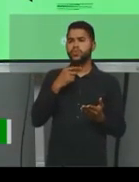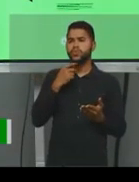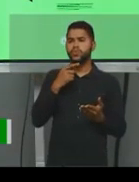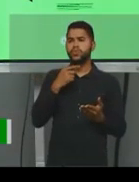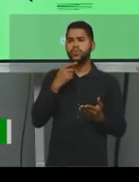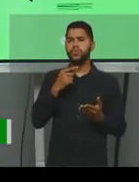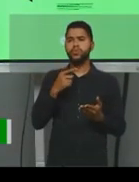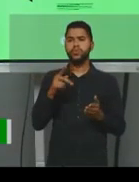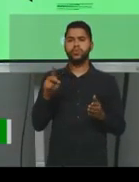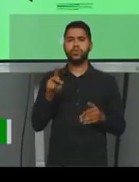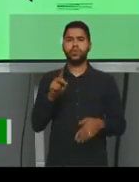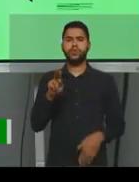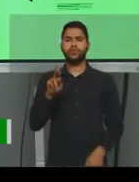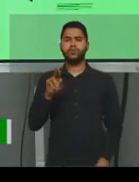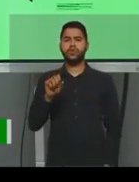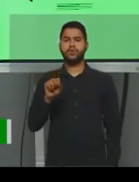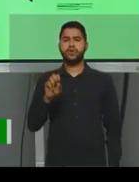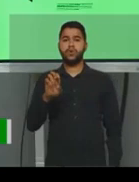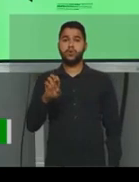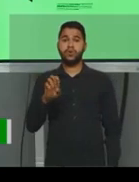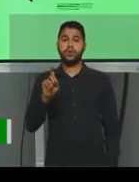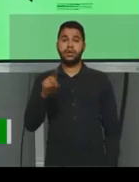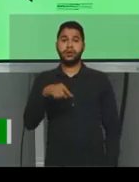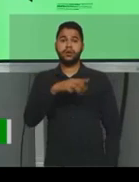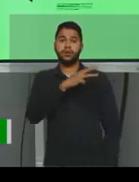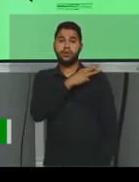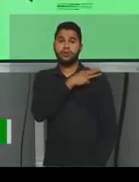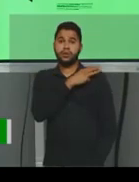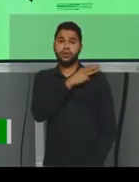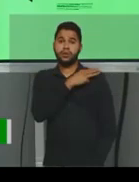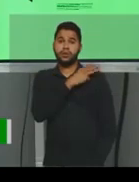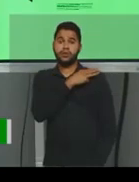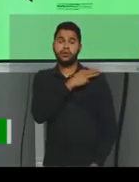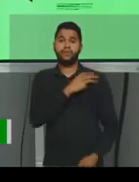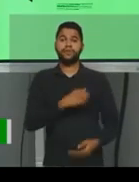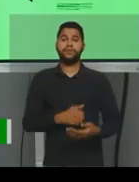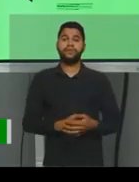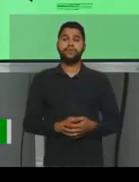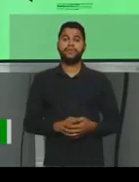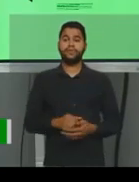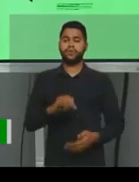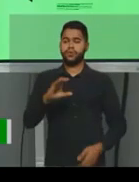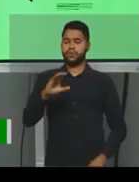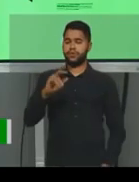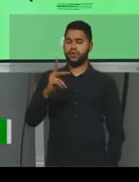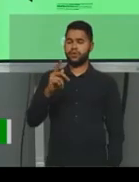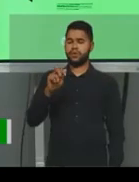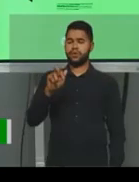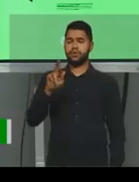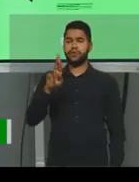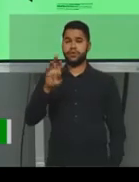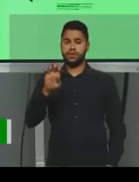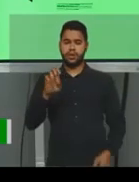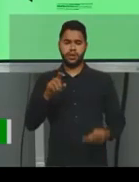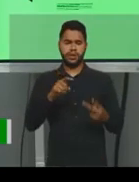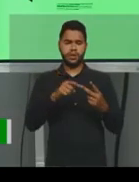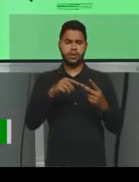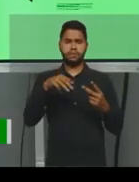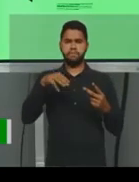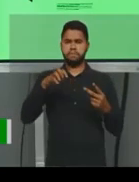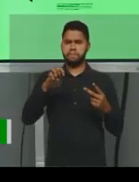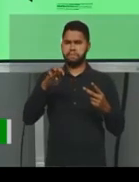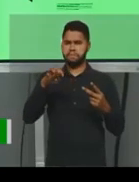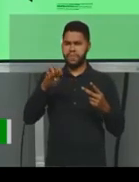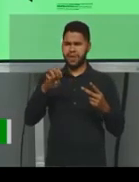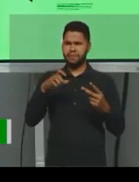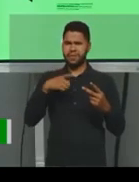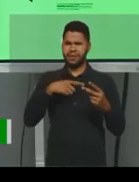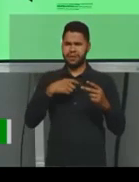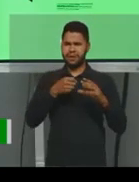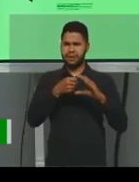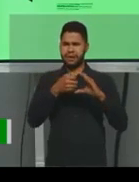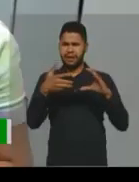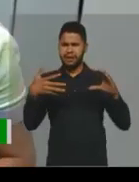professora Rose, é uma dúvida de terceiro ano. Professora Rose, charges e memes têm as mesmas características?